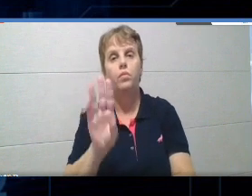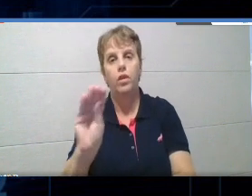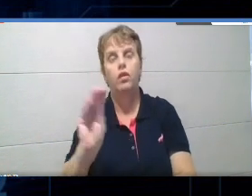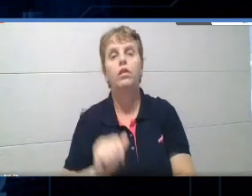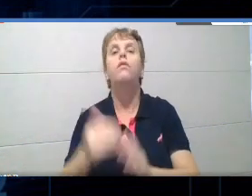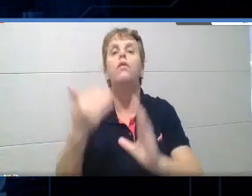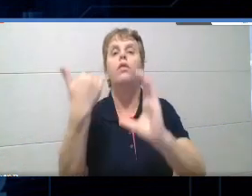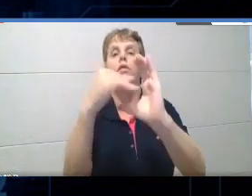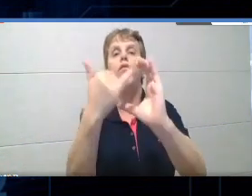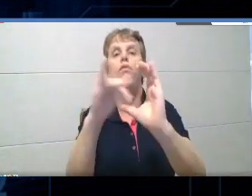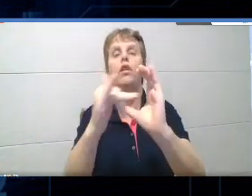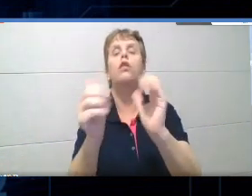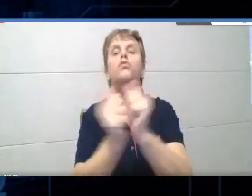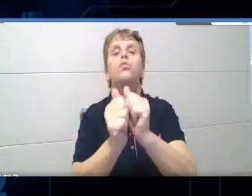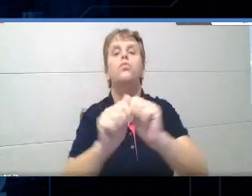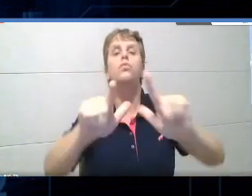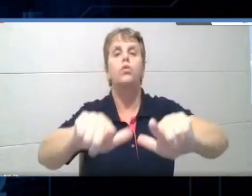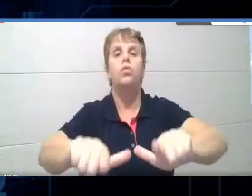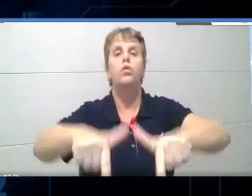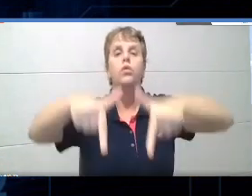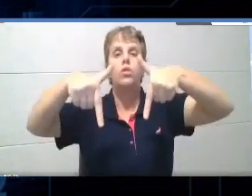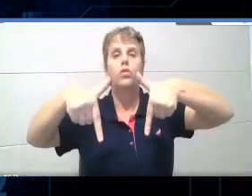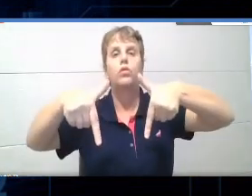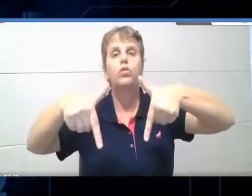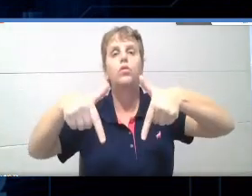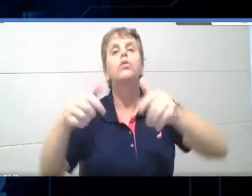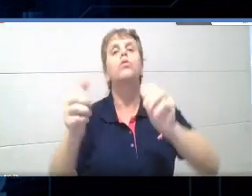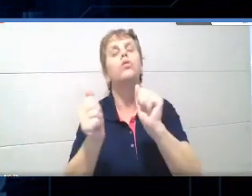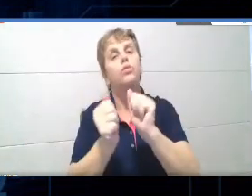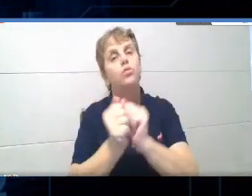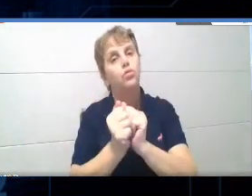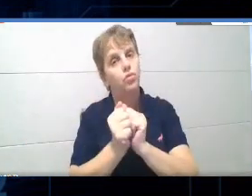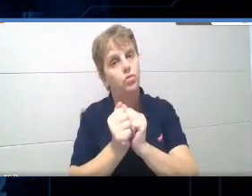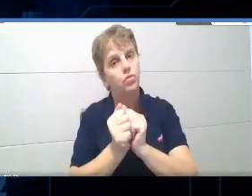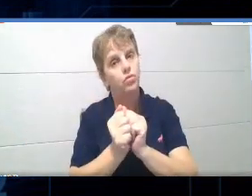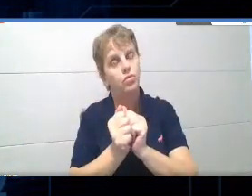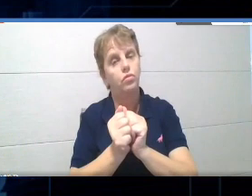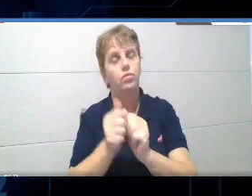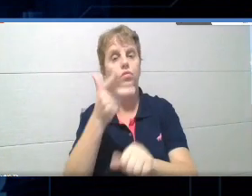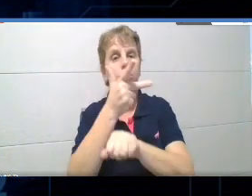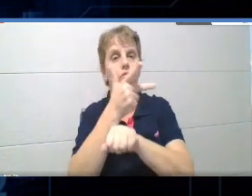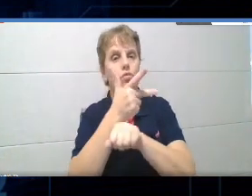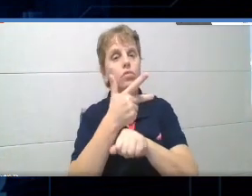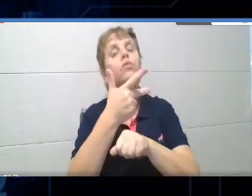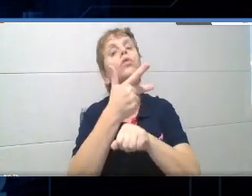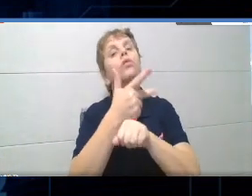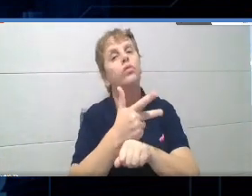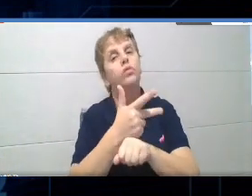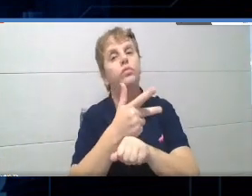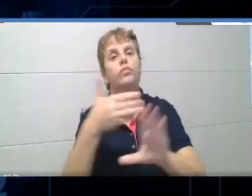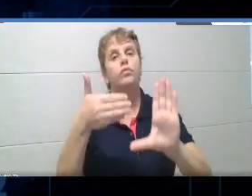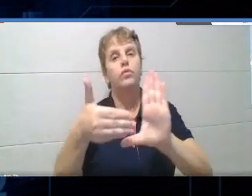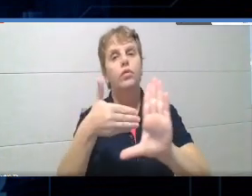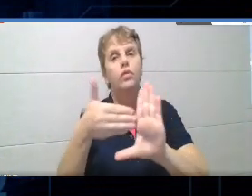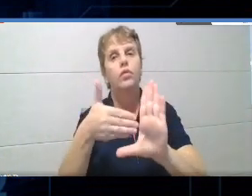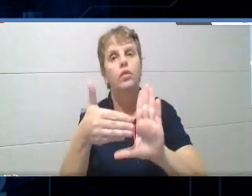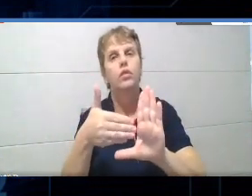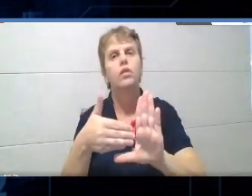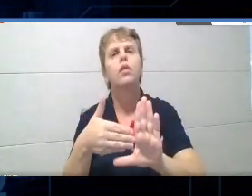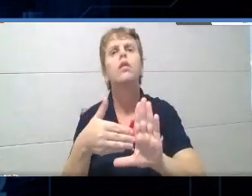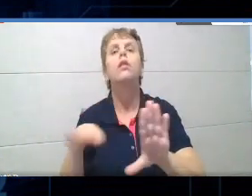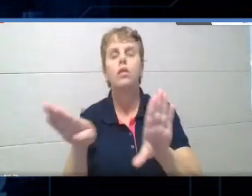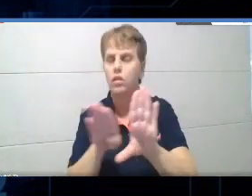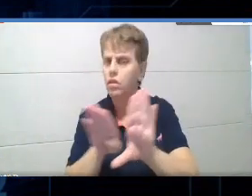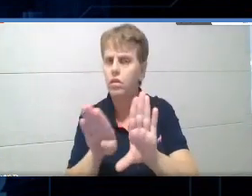junto com a gravação desta live, né, então ela está sendo gravada, o link de acesso no YouTube, ele